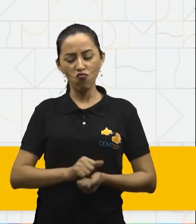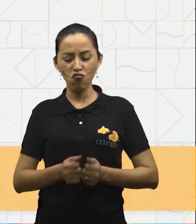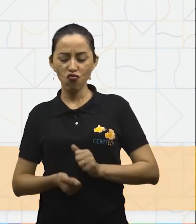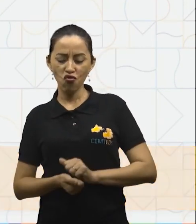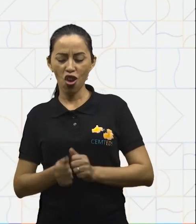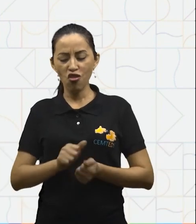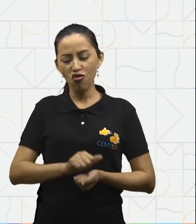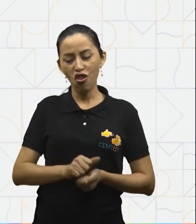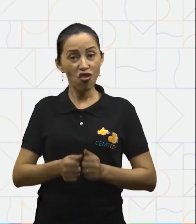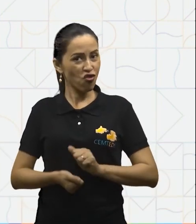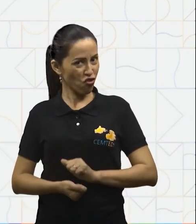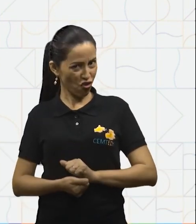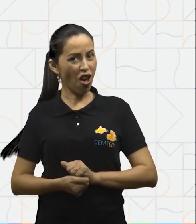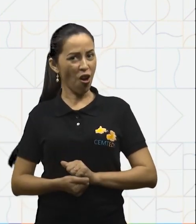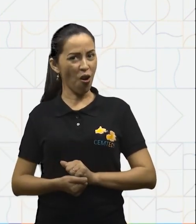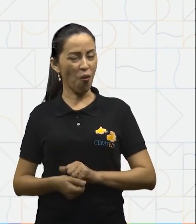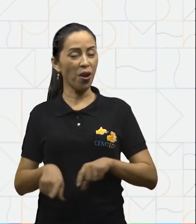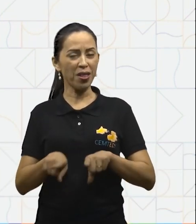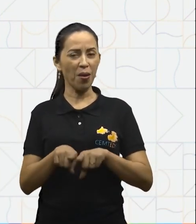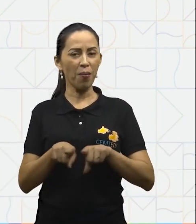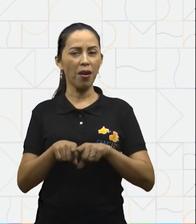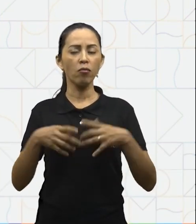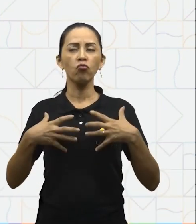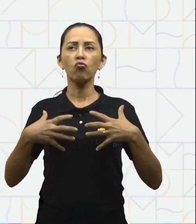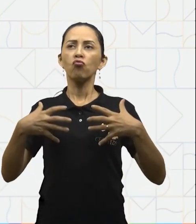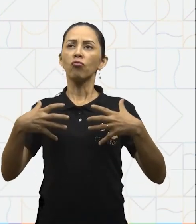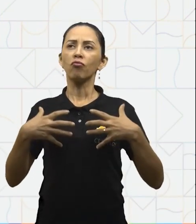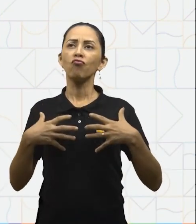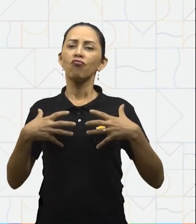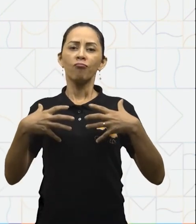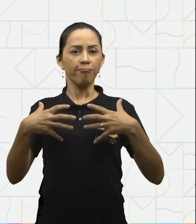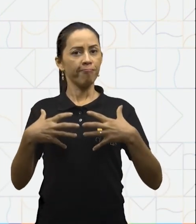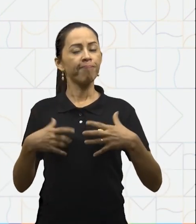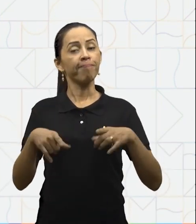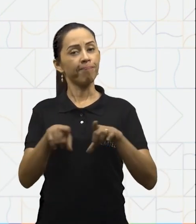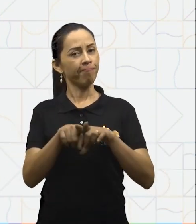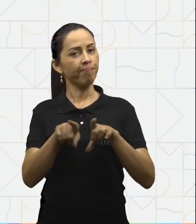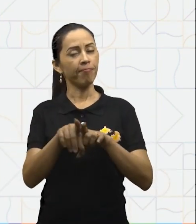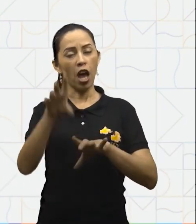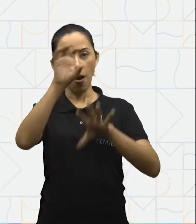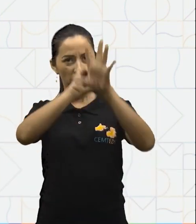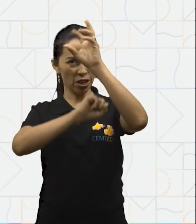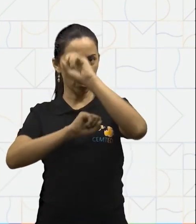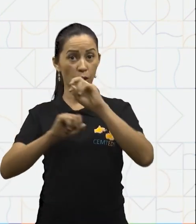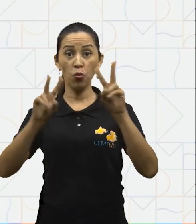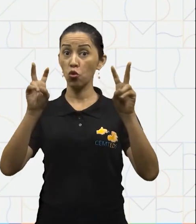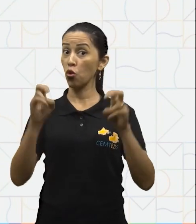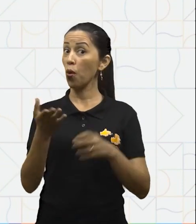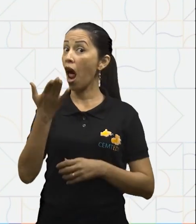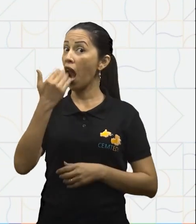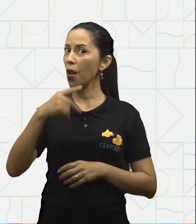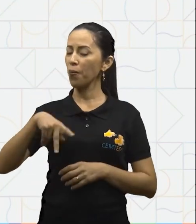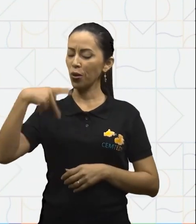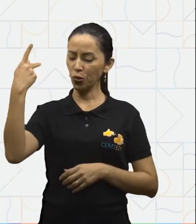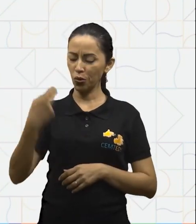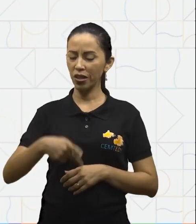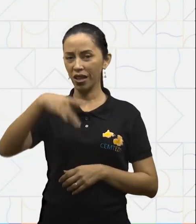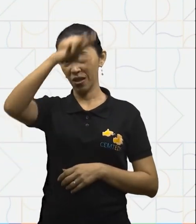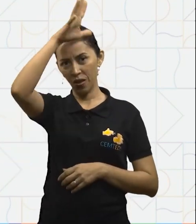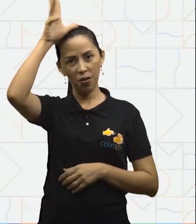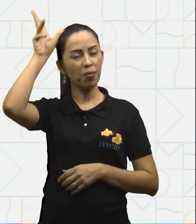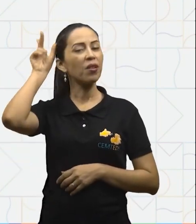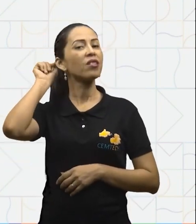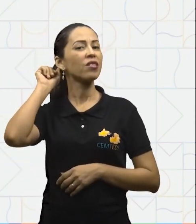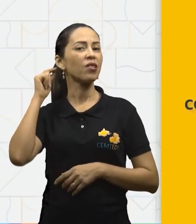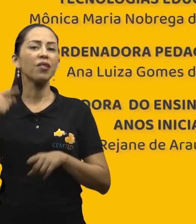participação do sistema digestório e respiratório nele. Aprendemos muito sobre os alimentos regionais do norte do Brasil